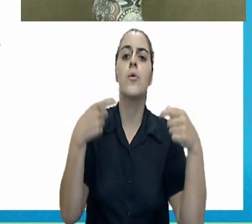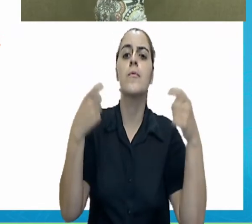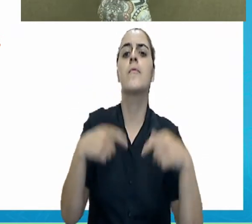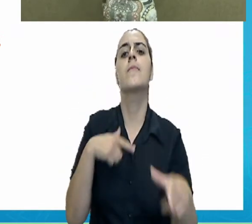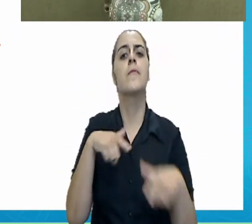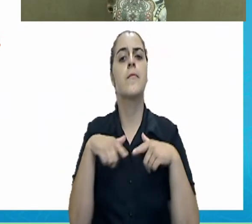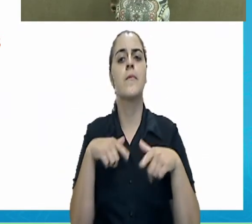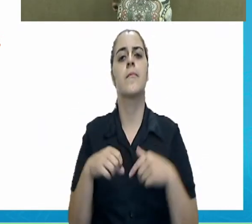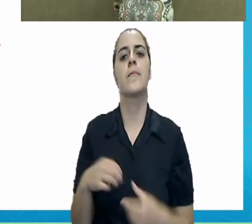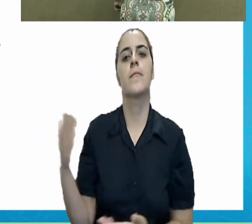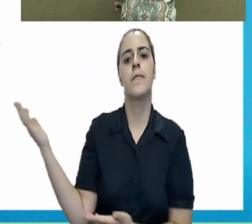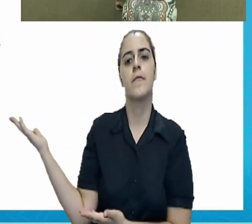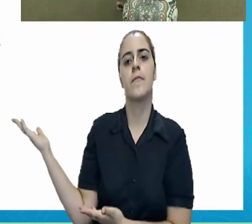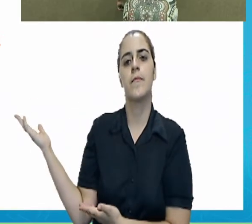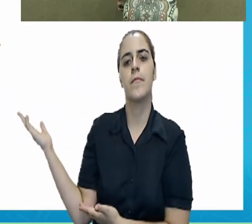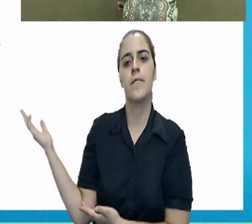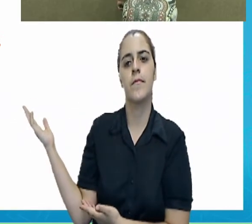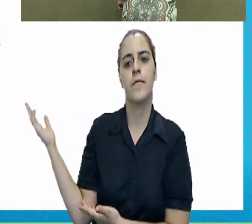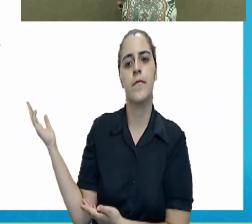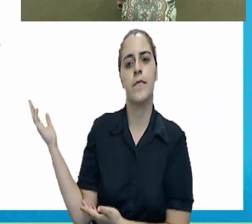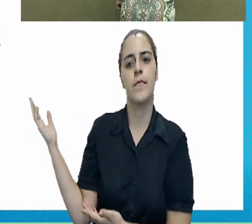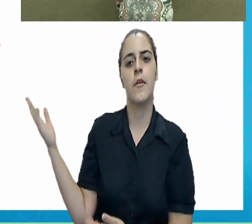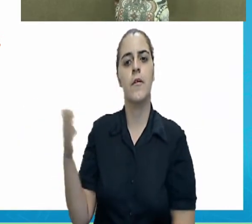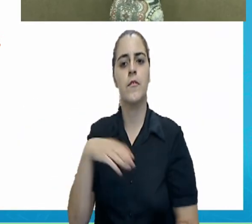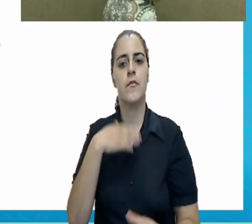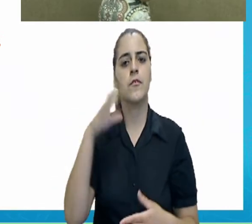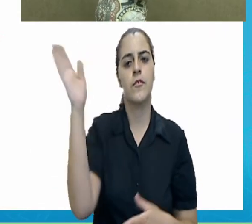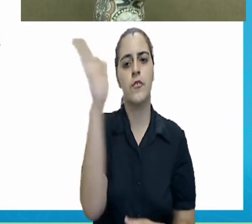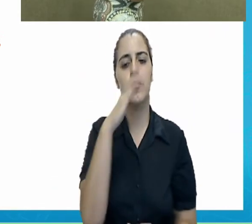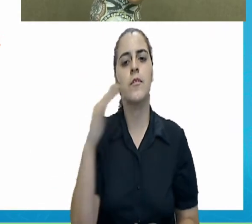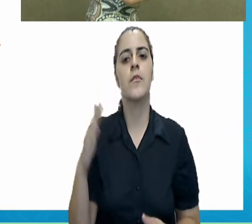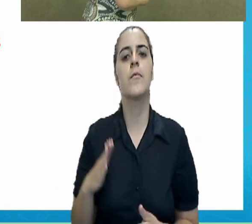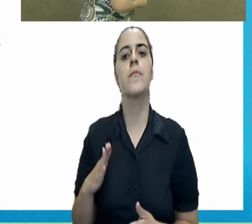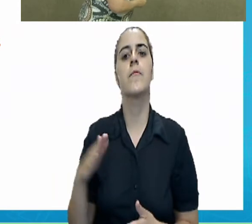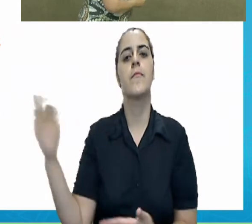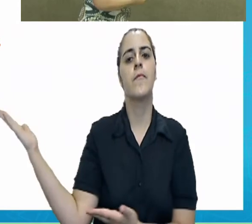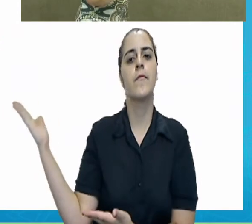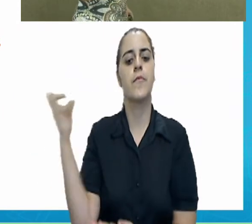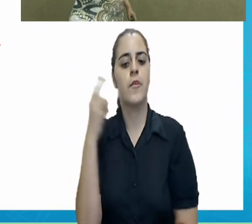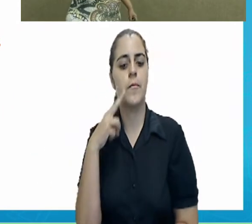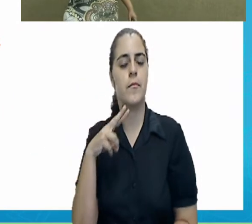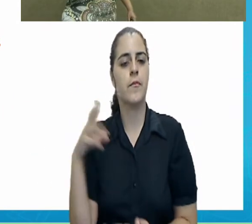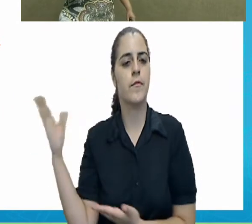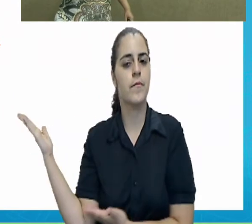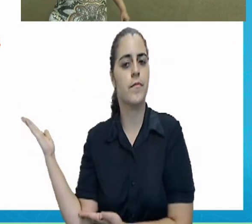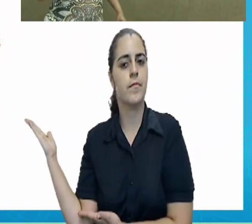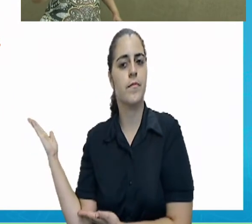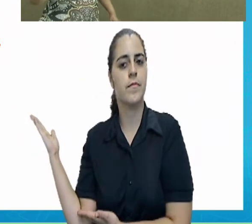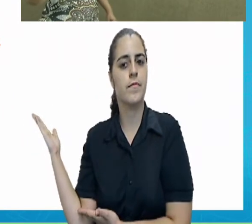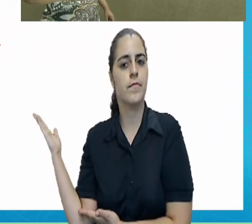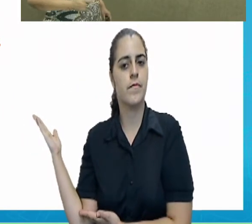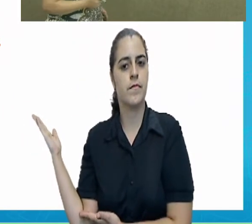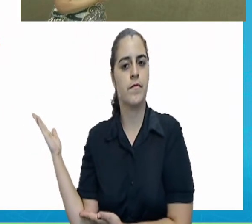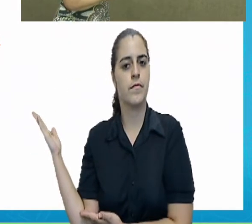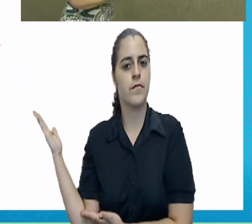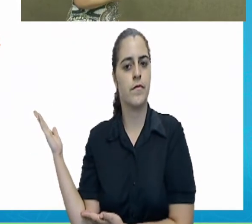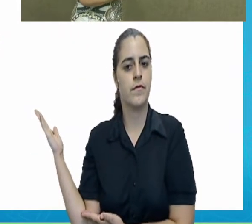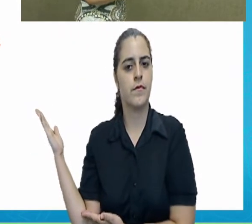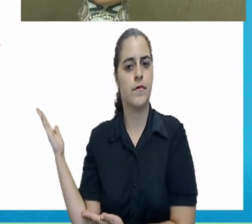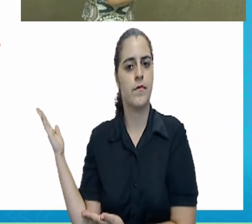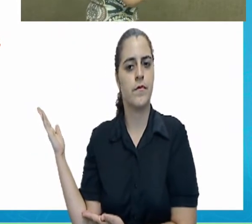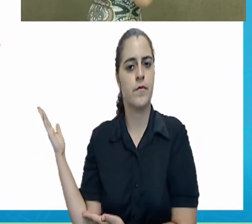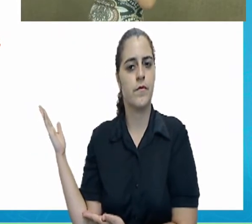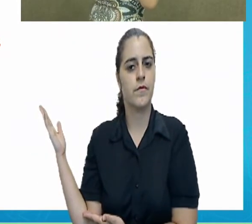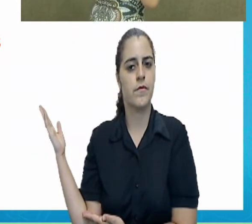No Observatório Nacional. Nós acabamos de falar no parágrafo que eu fiz a leitura.